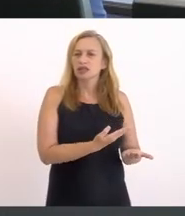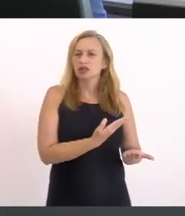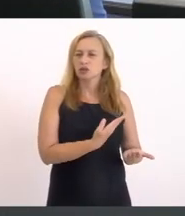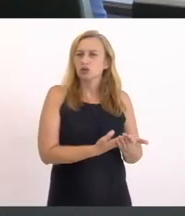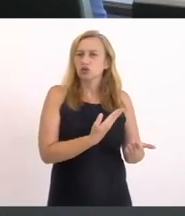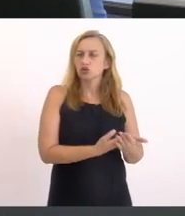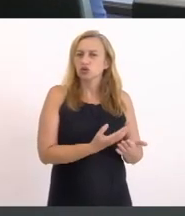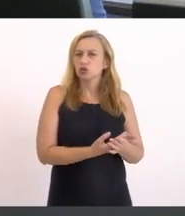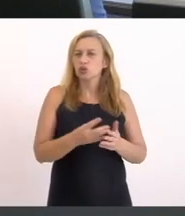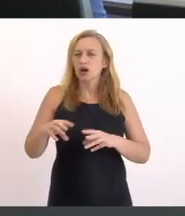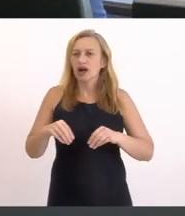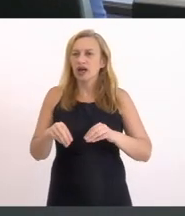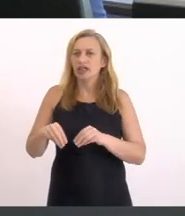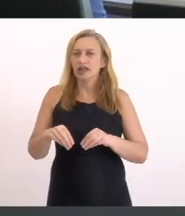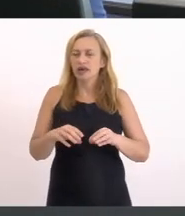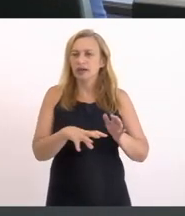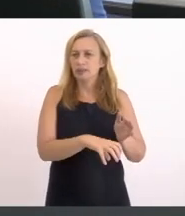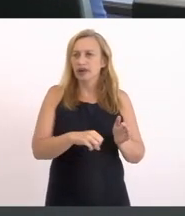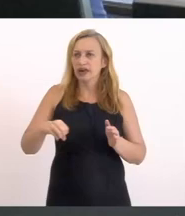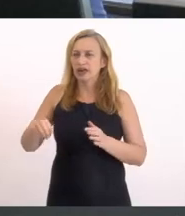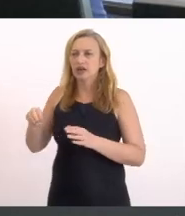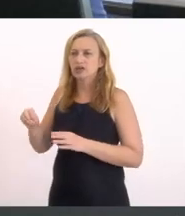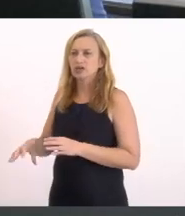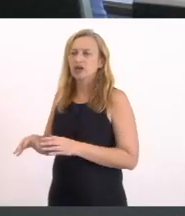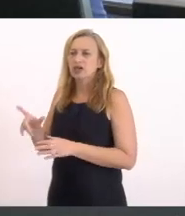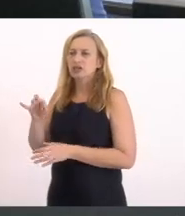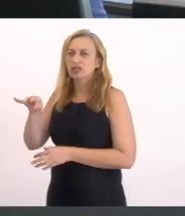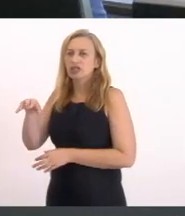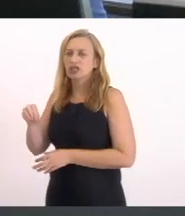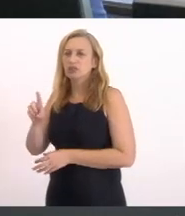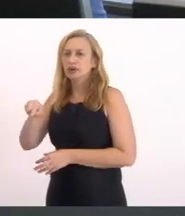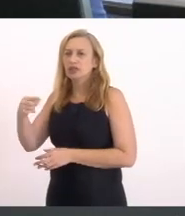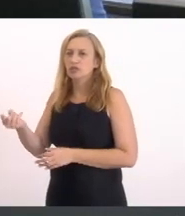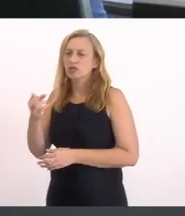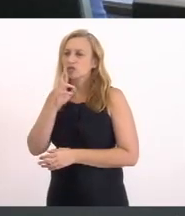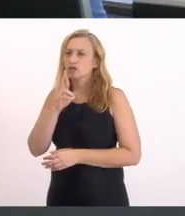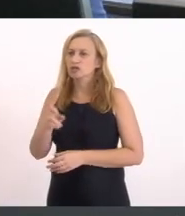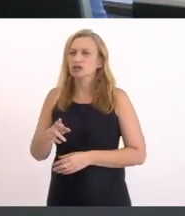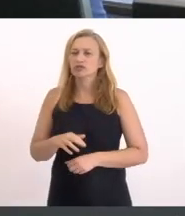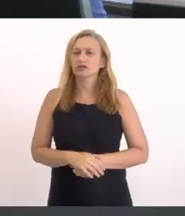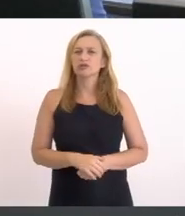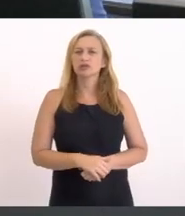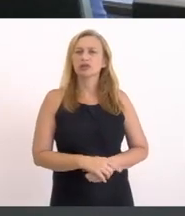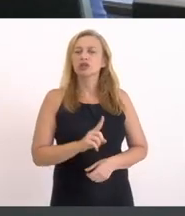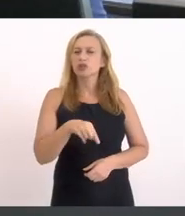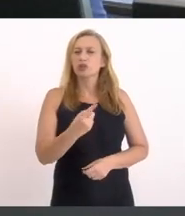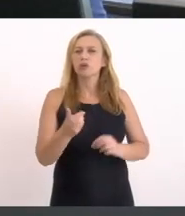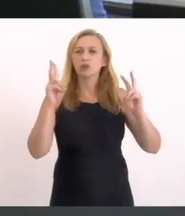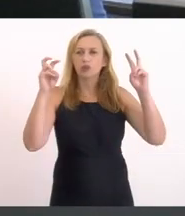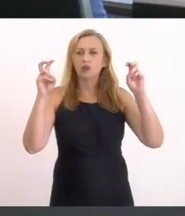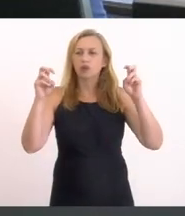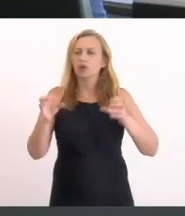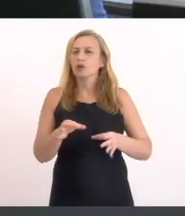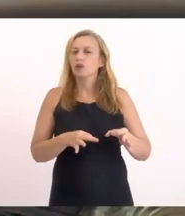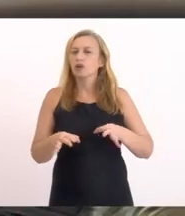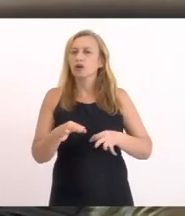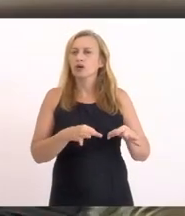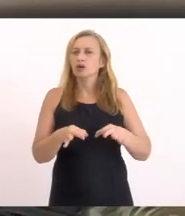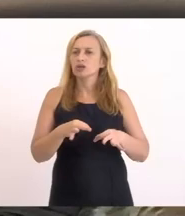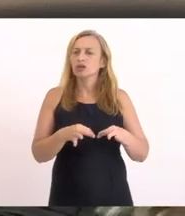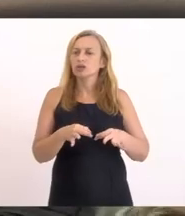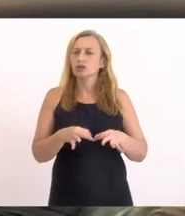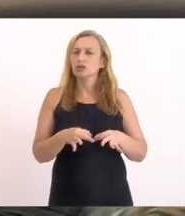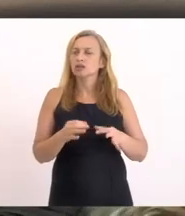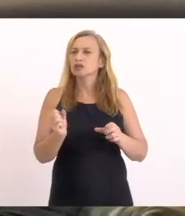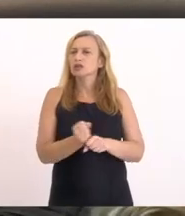Então está colocando No canteiro Para depois saber Onde vai colocar Exatamente isso Mais alguma pergunta A outra questão Era sobre o planejamento Das